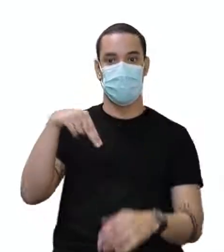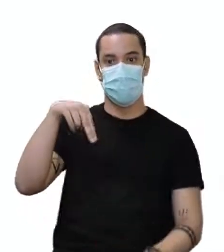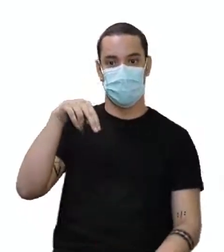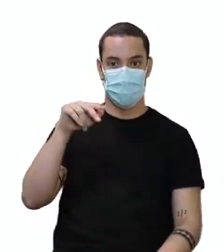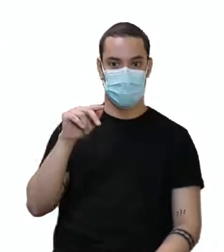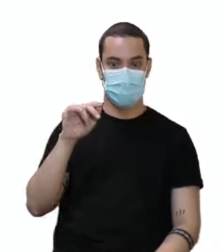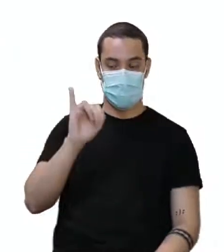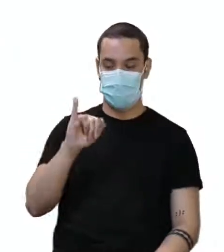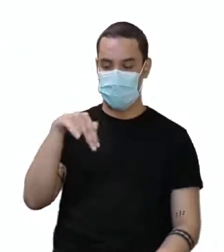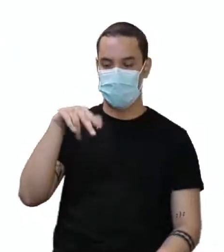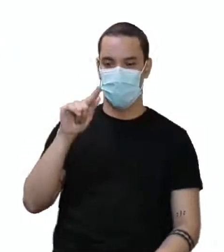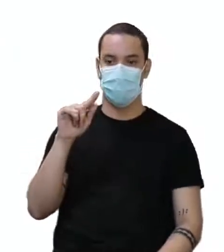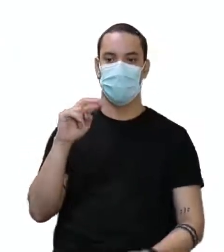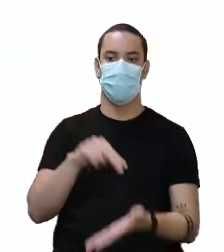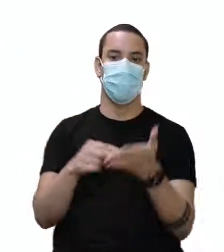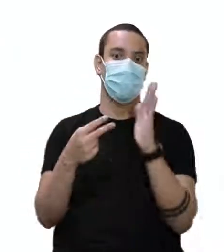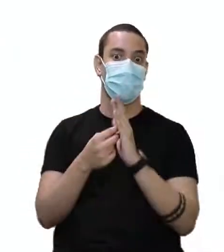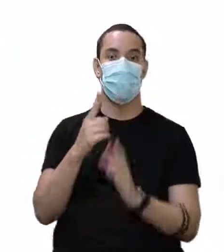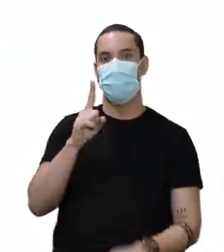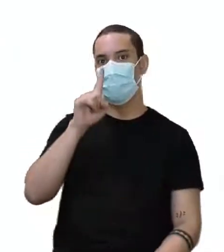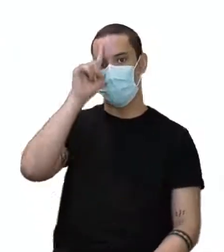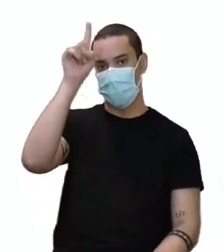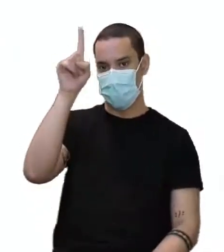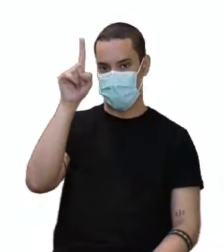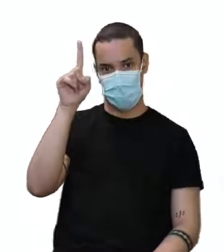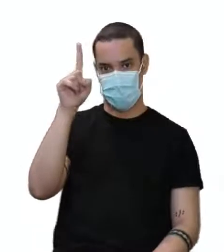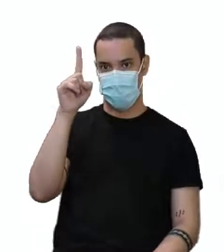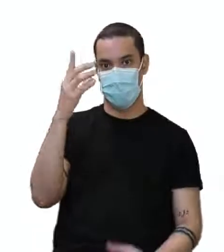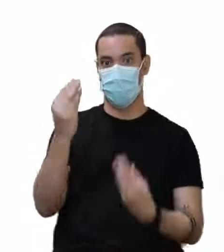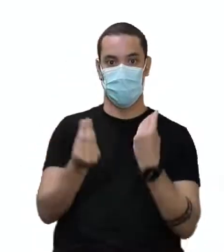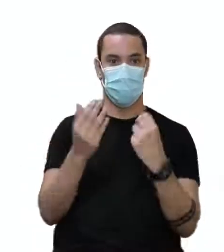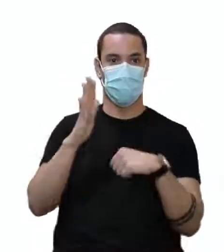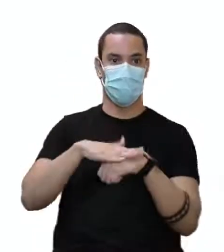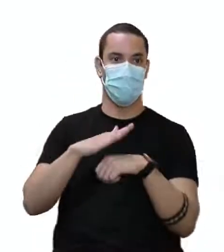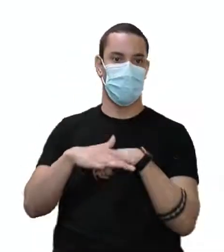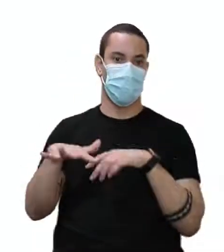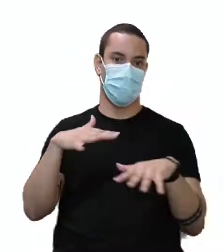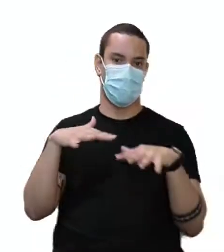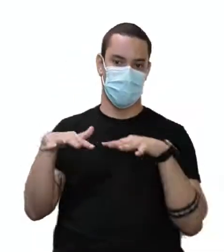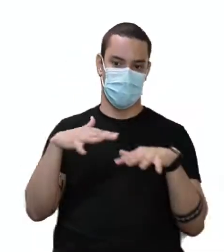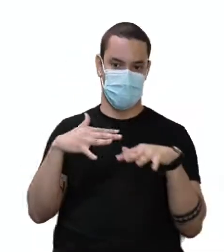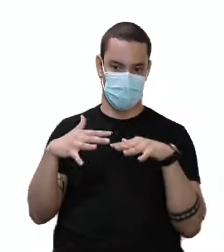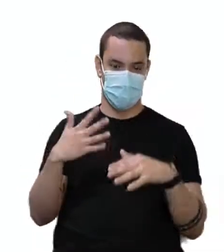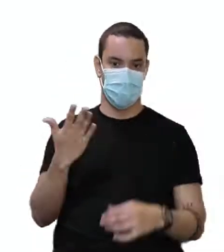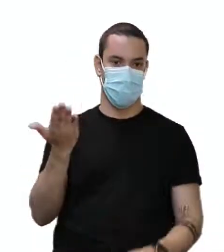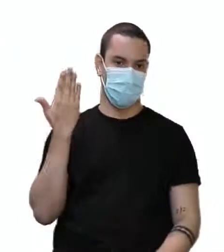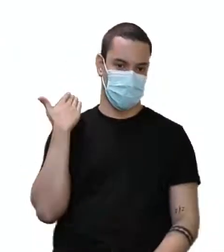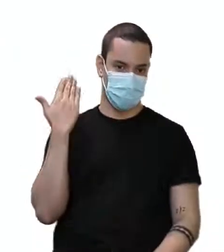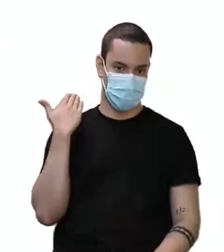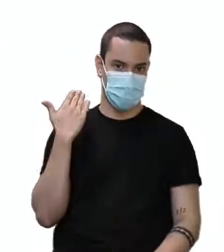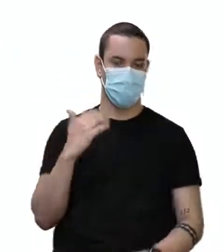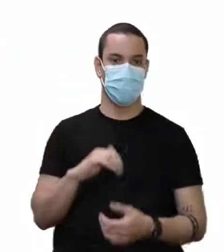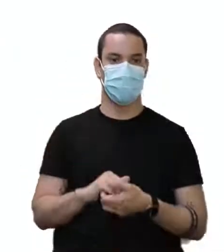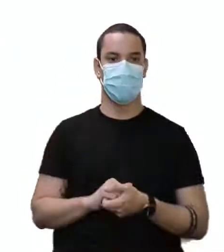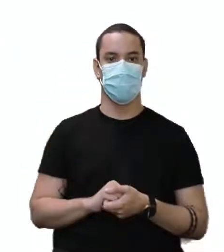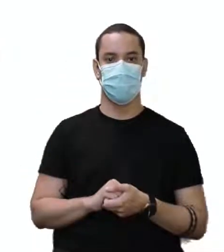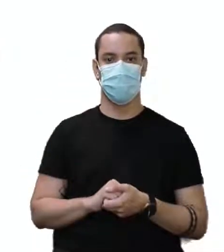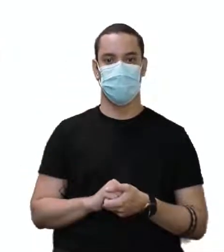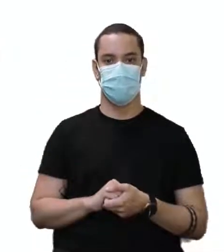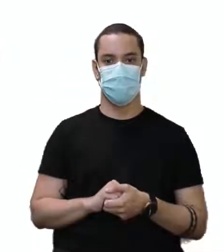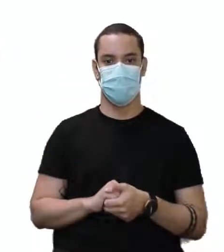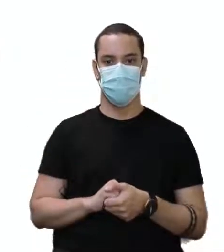Não se esqueça disso. Sem o ING, não tem essa ideia de ação em andamento, no caso aqui no passado. I was